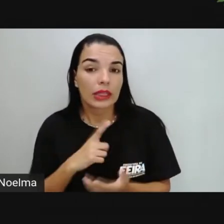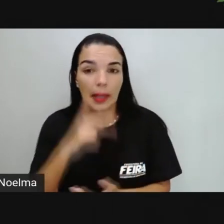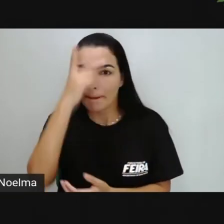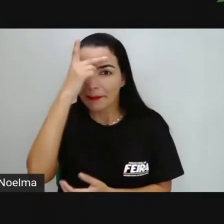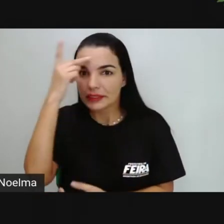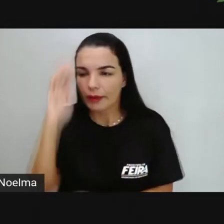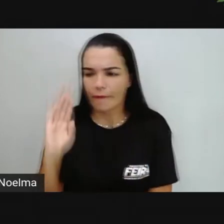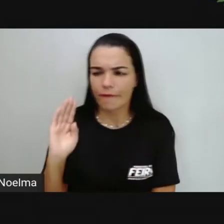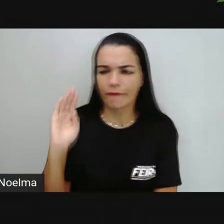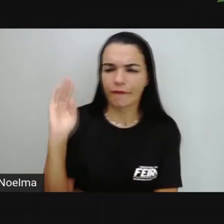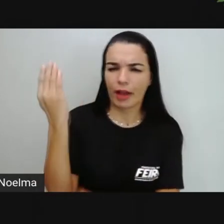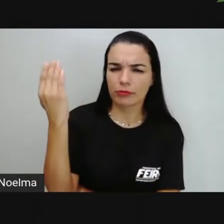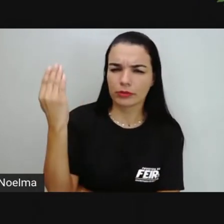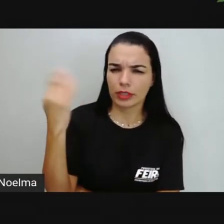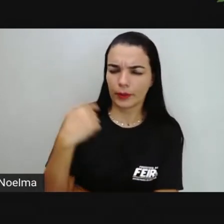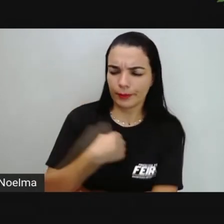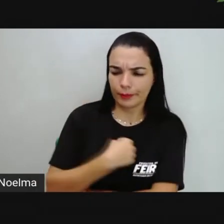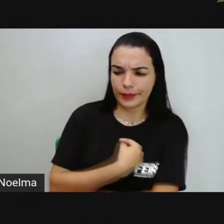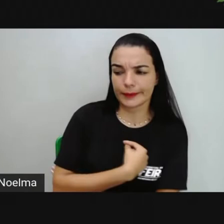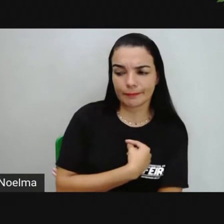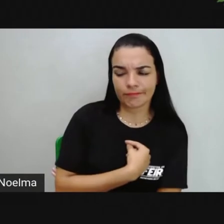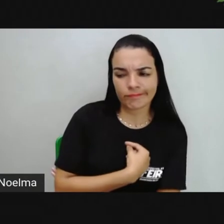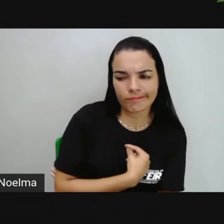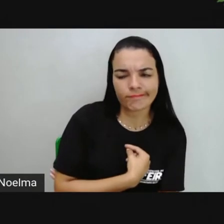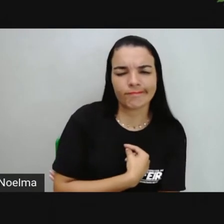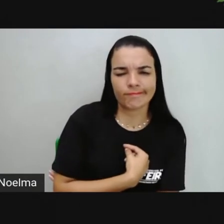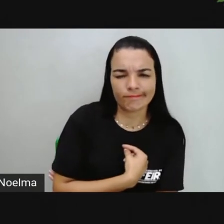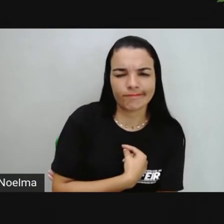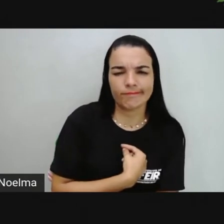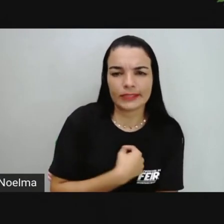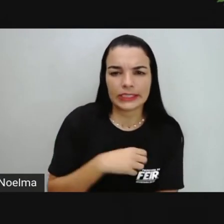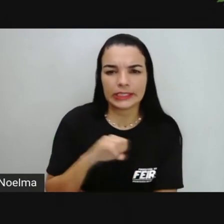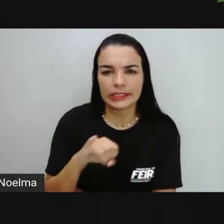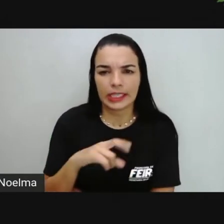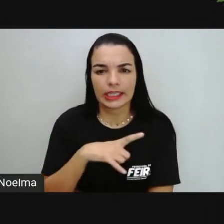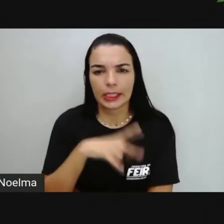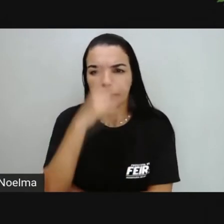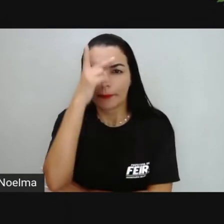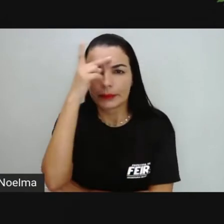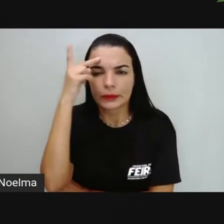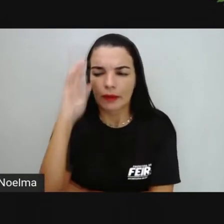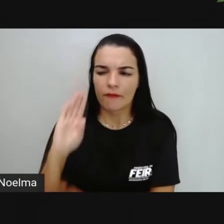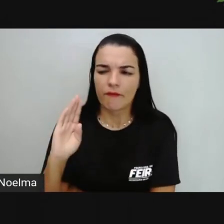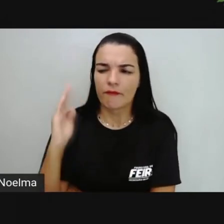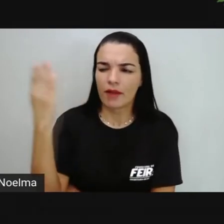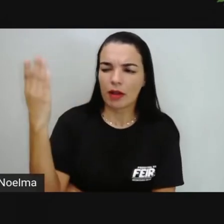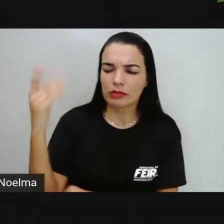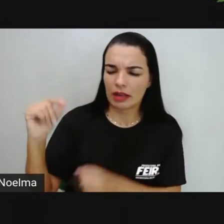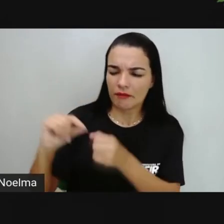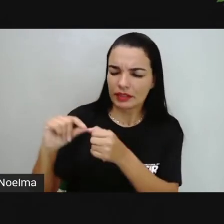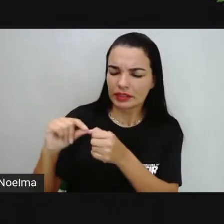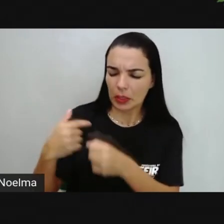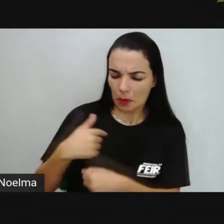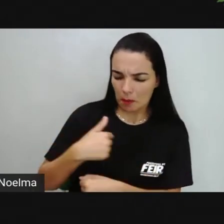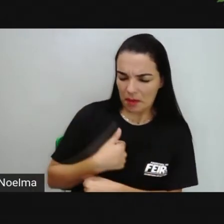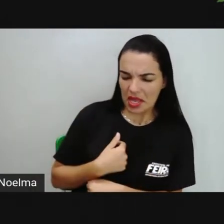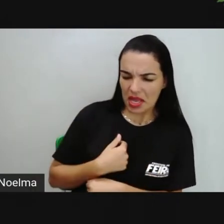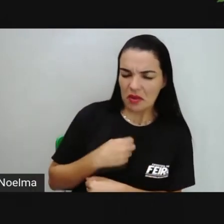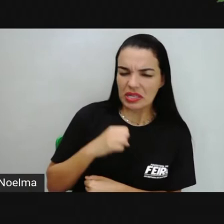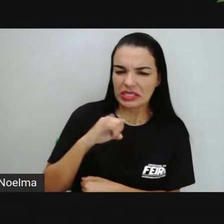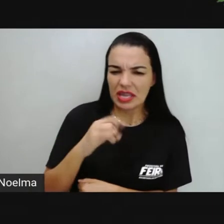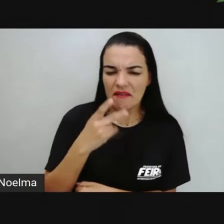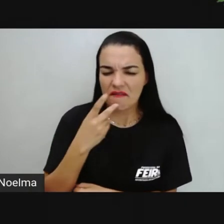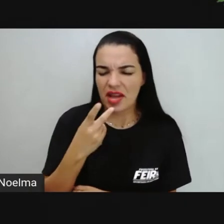comigo? Quando agem com falsidade comigo, né? Quando falam de mim pelas